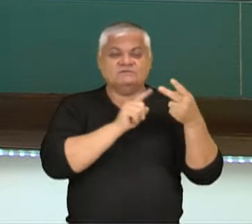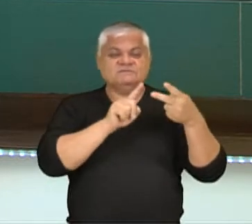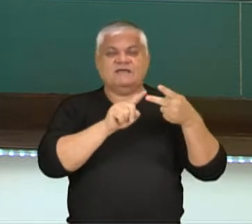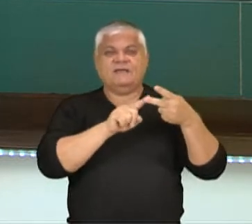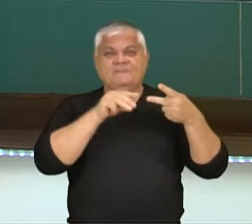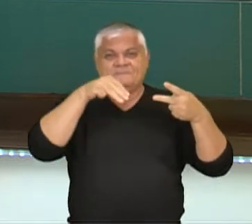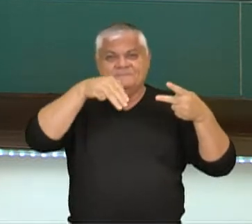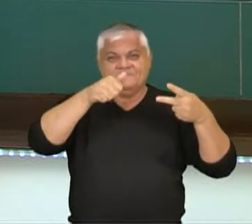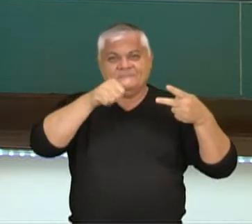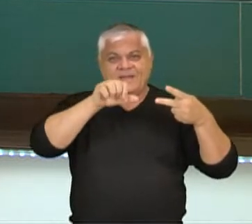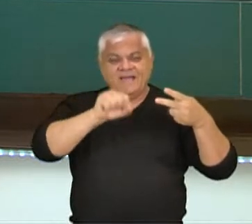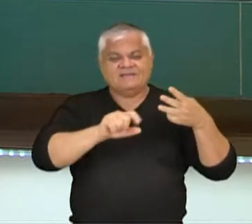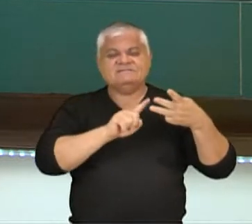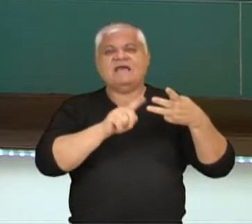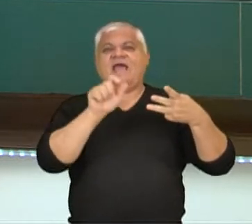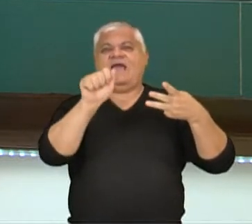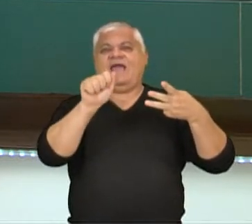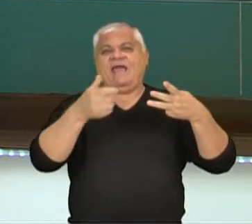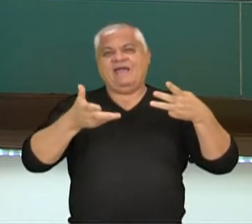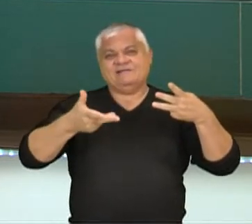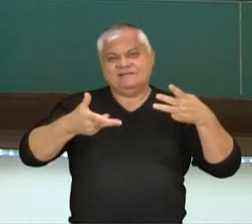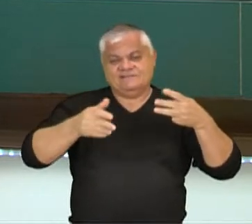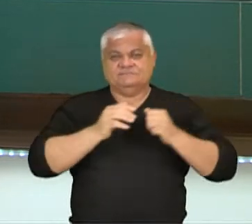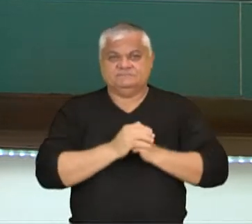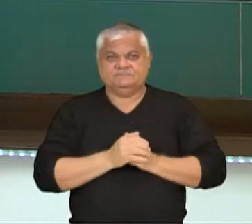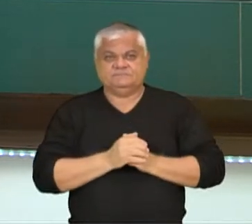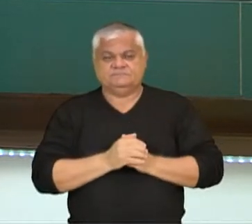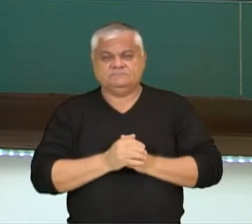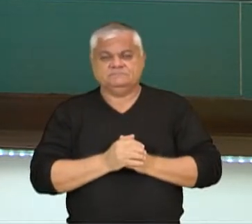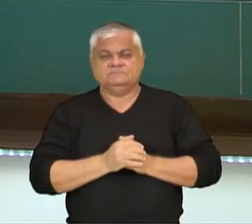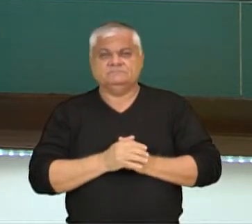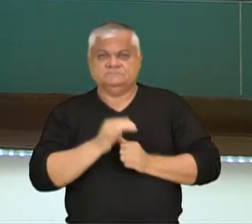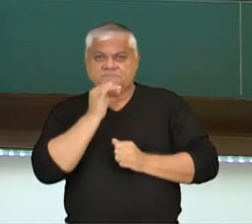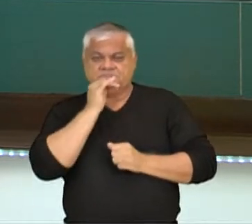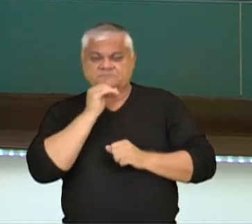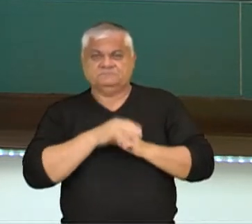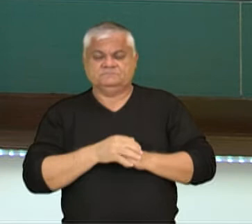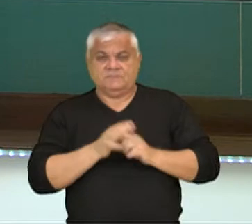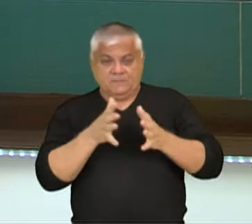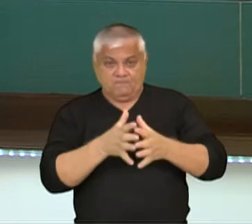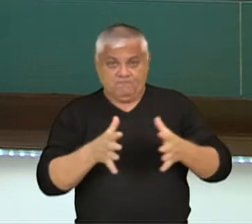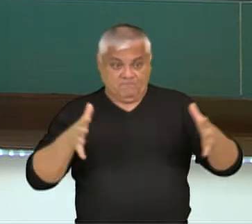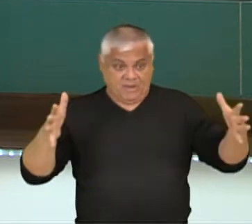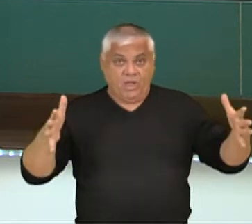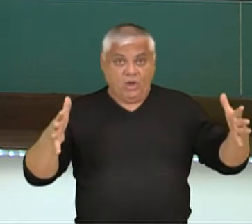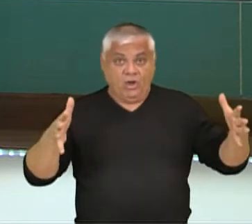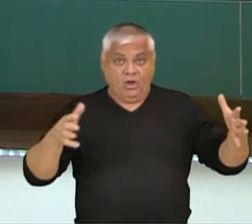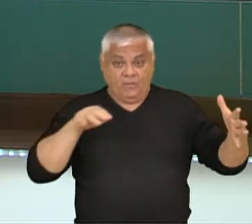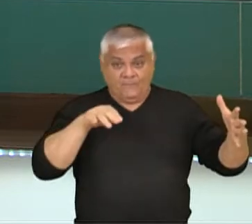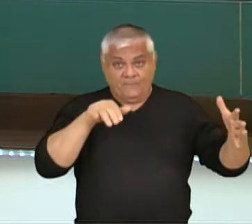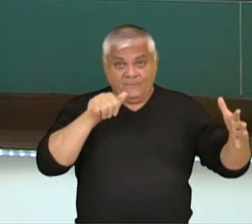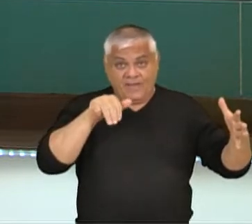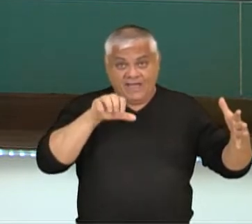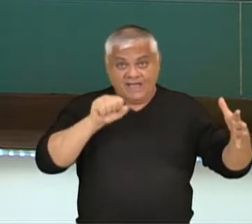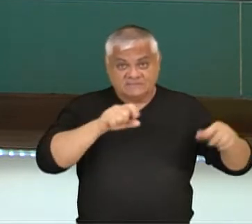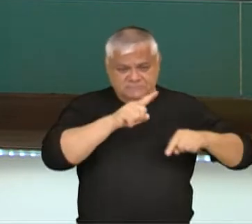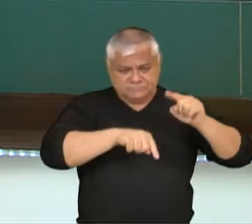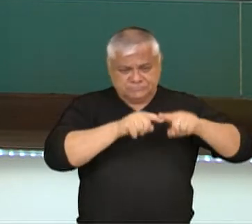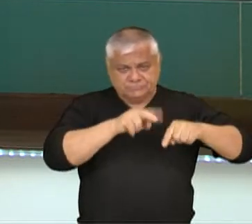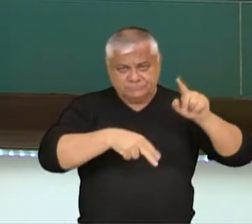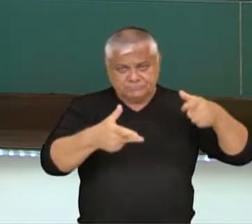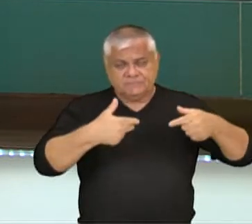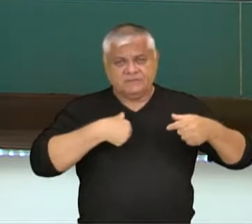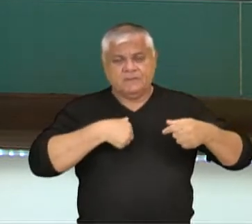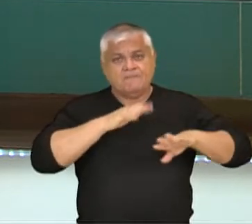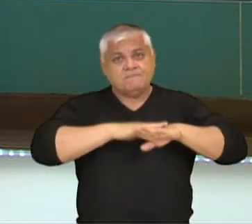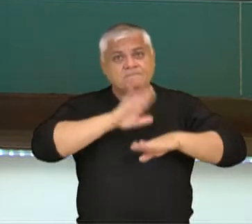aceleração. Só para você pensar, você sabe que quanto maior a massa, mais força você tem que fazer para que um corpo entre em